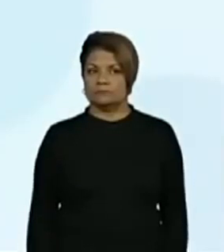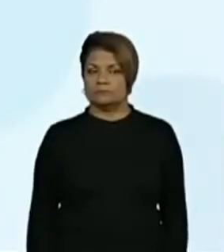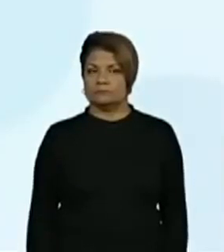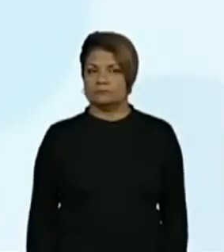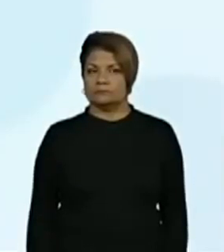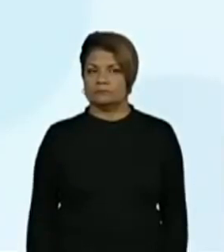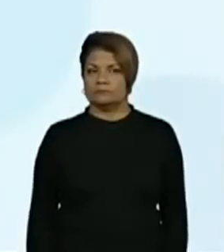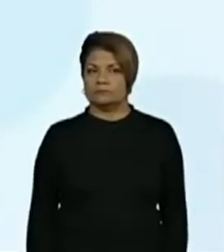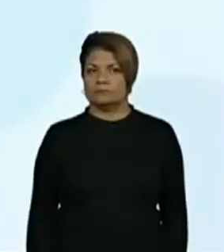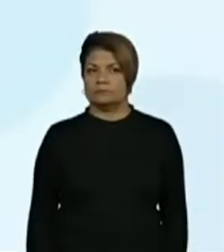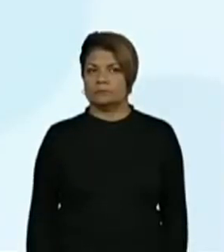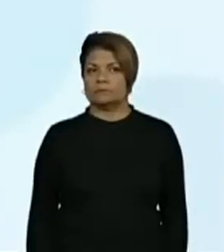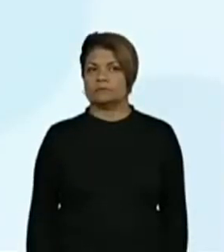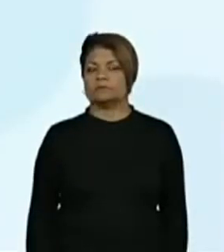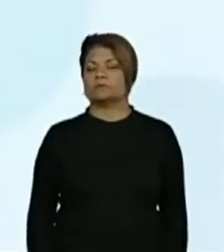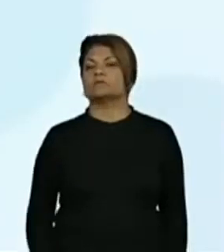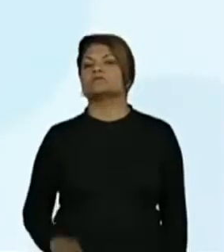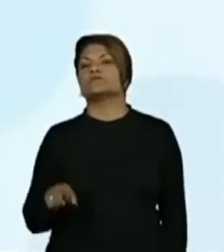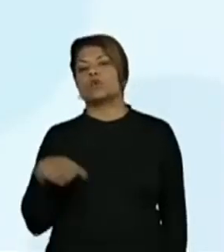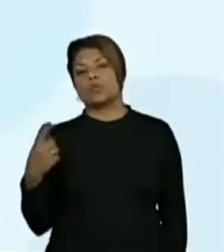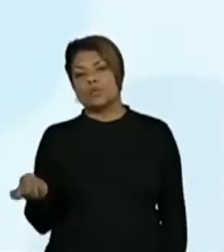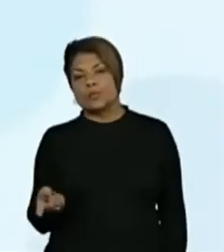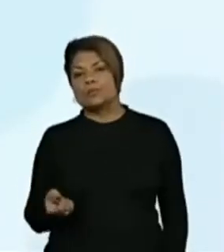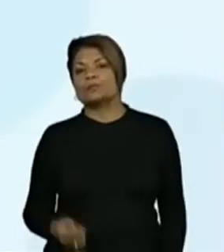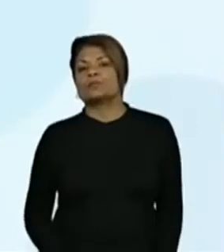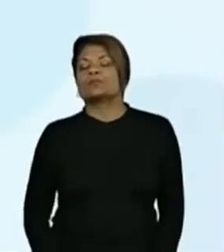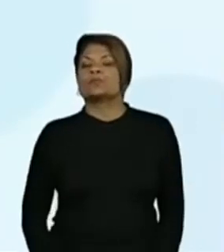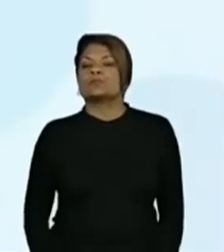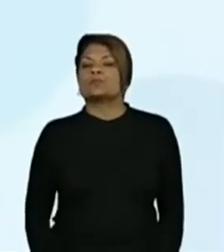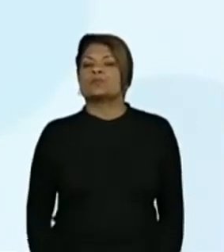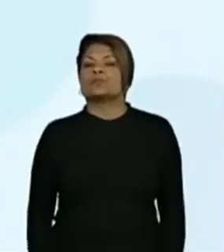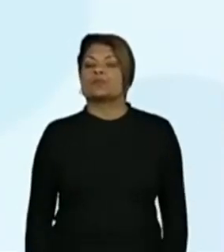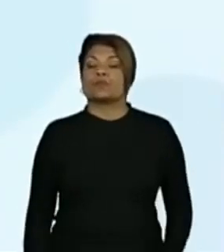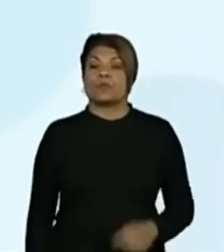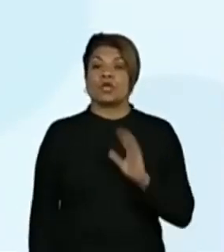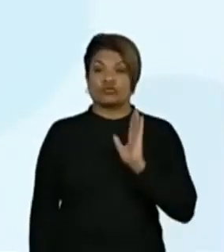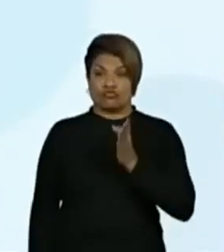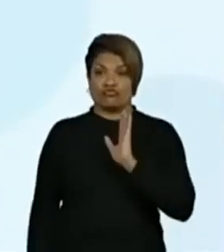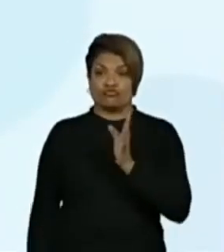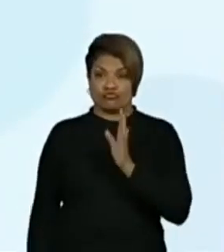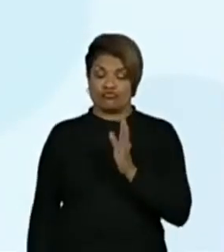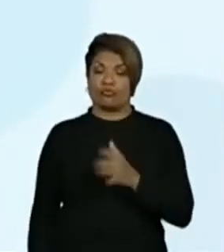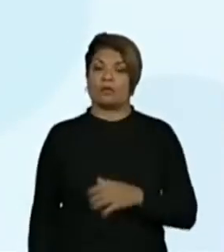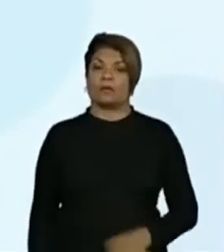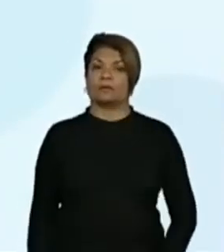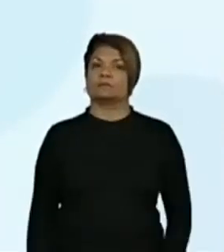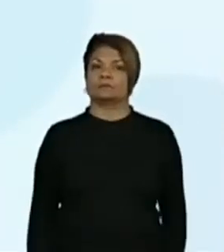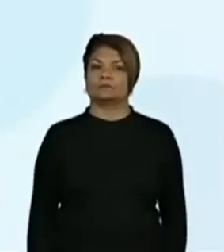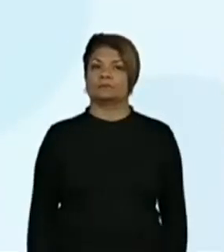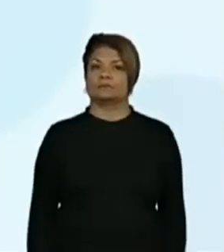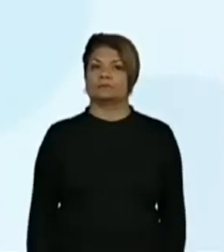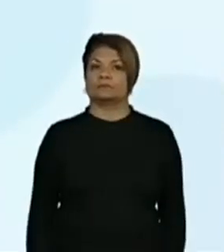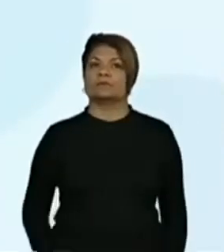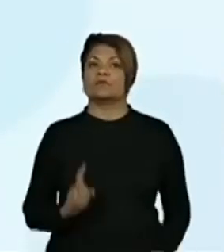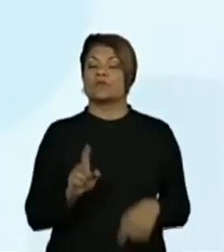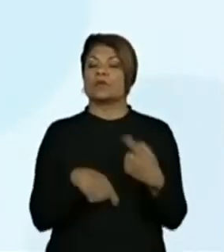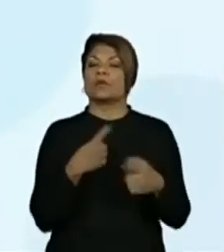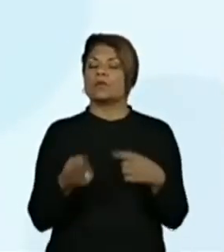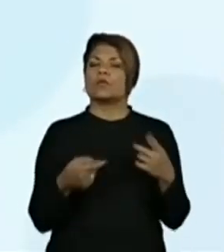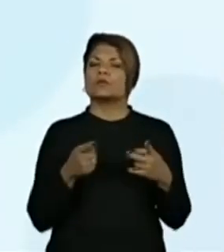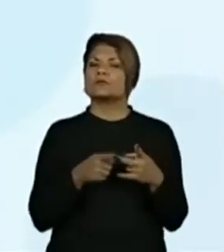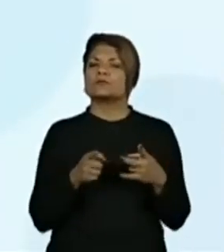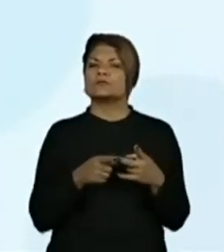Então, próximo número. Vamos lá? Então, esse a gente já usou. Então, depois desse,